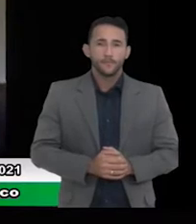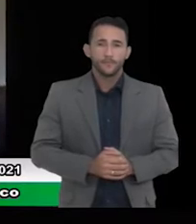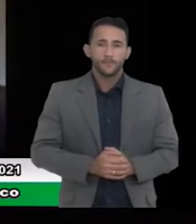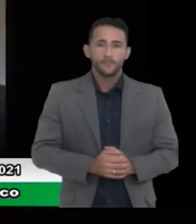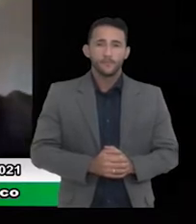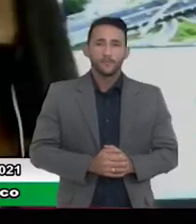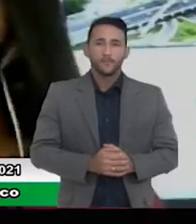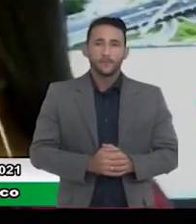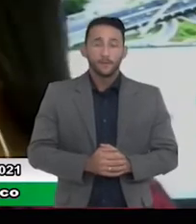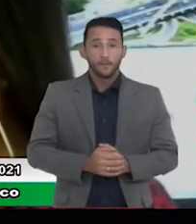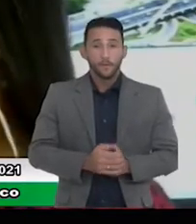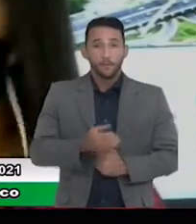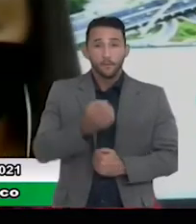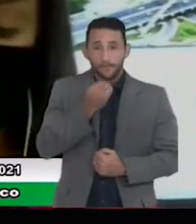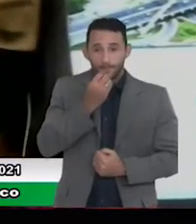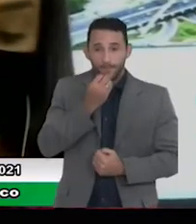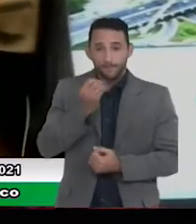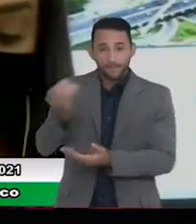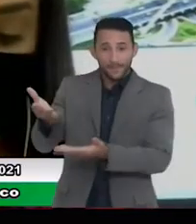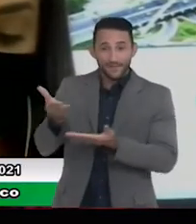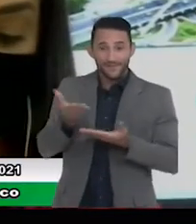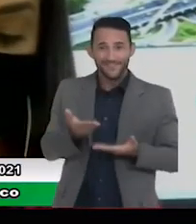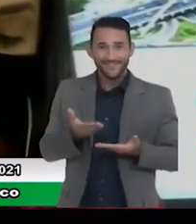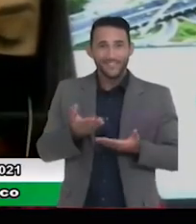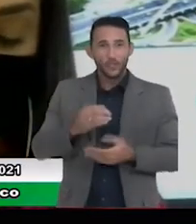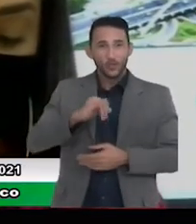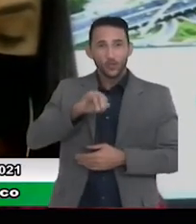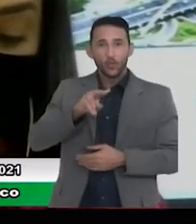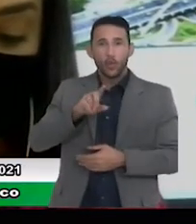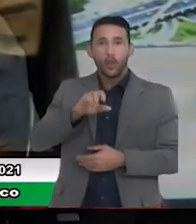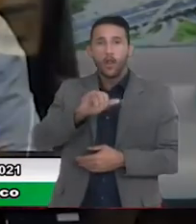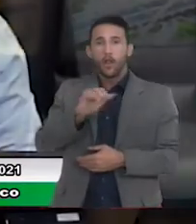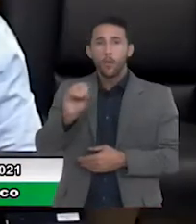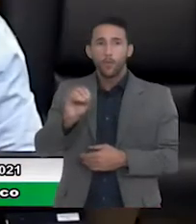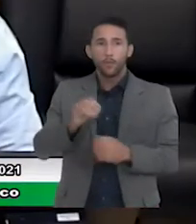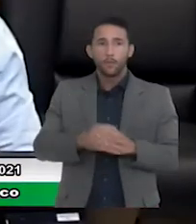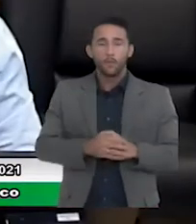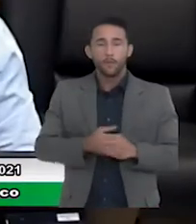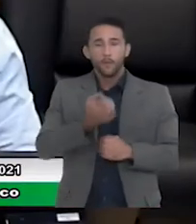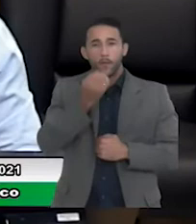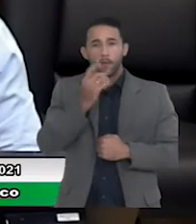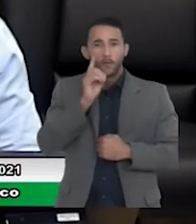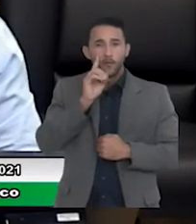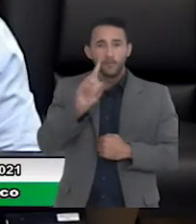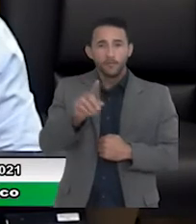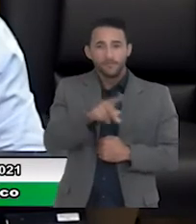Muito bem-vindo, Julião. Bom dia. Bom dia, presidente.